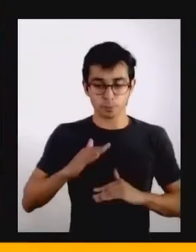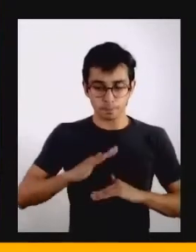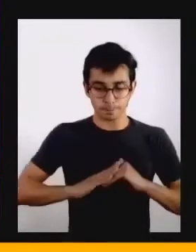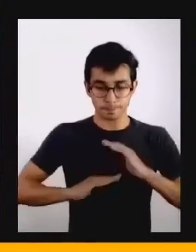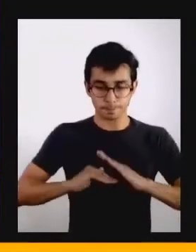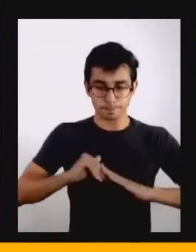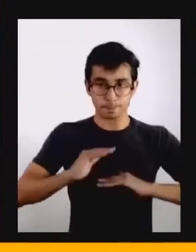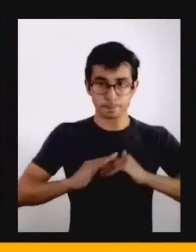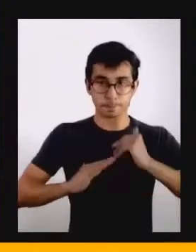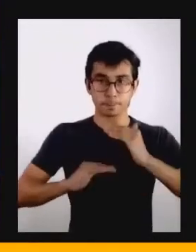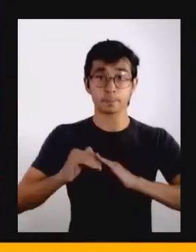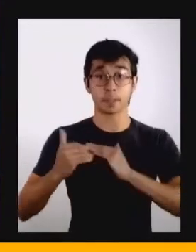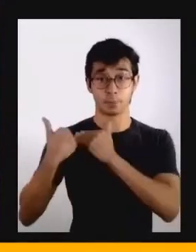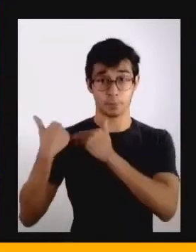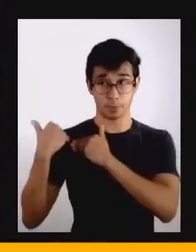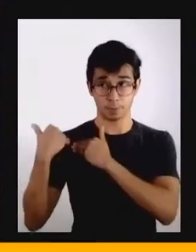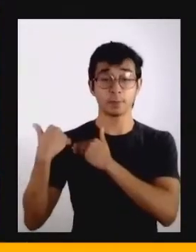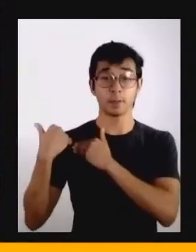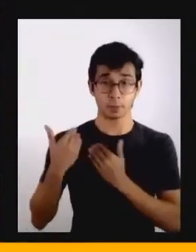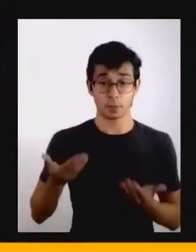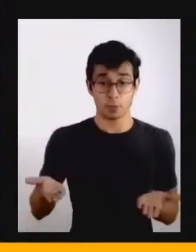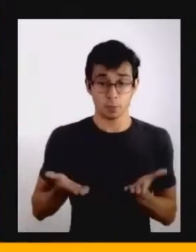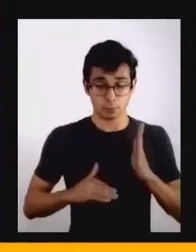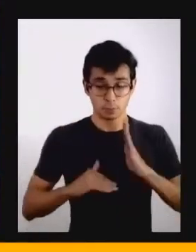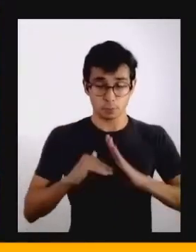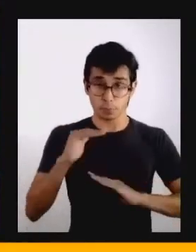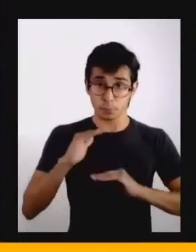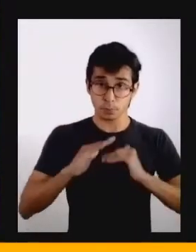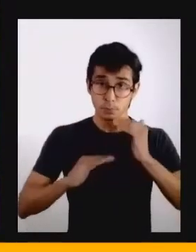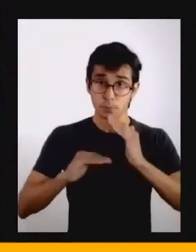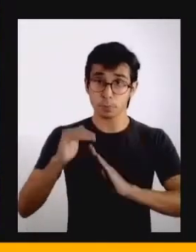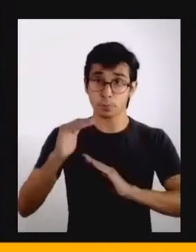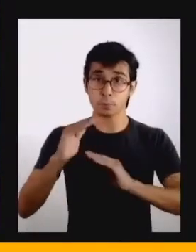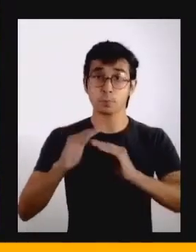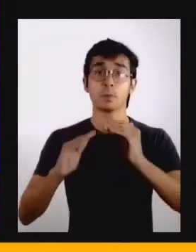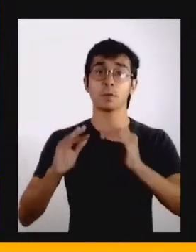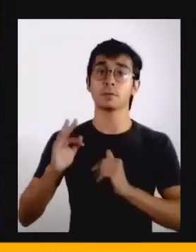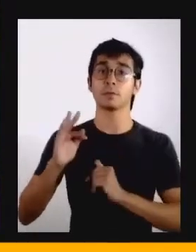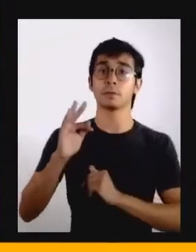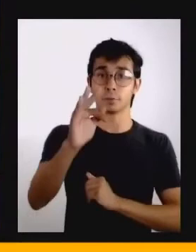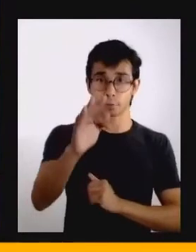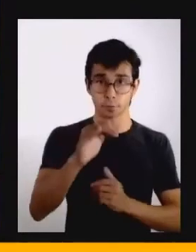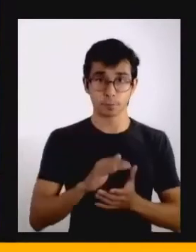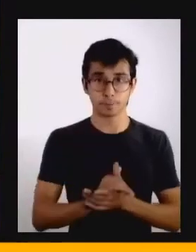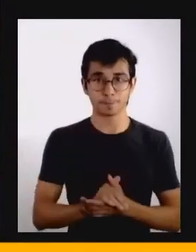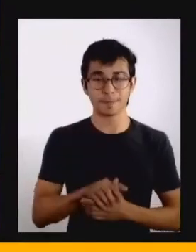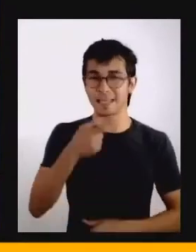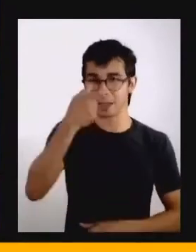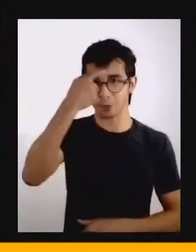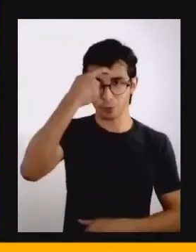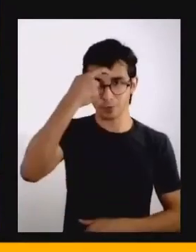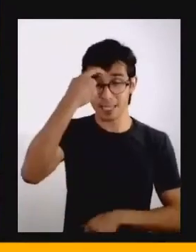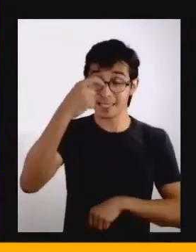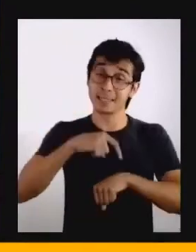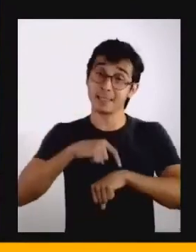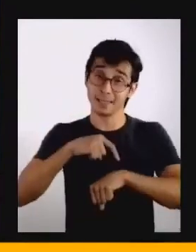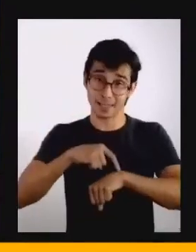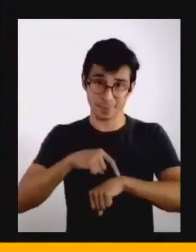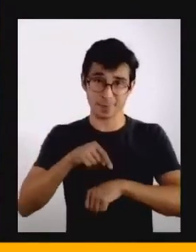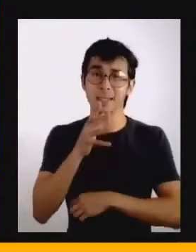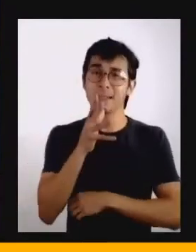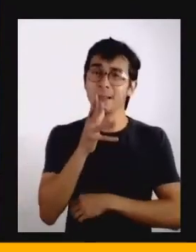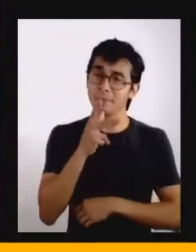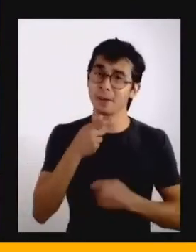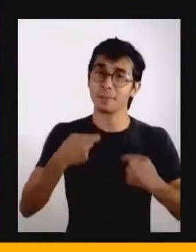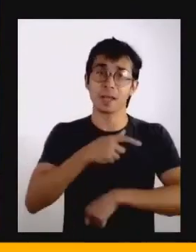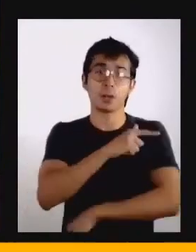acredita que precisa ser esse cenário de futuro. Essa consciência temporal ela demanda novos códigos, novos comportamentos, vocês